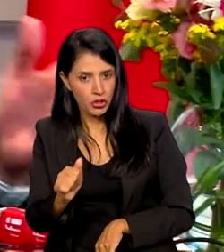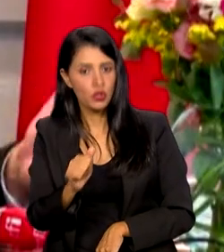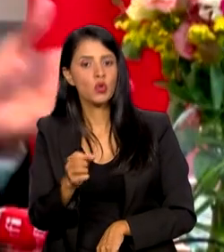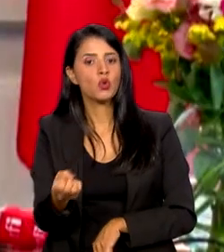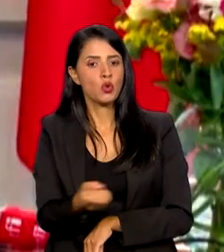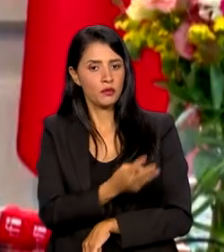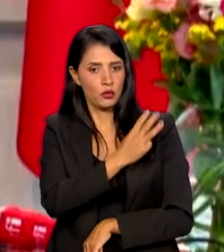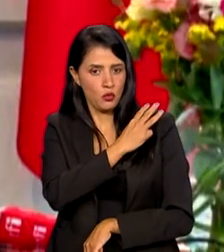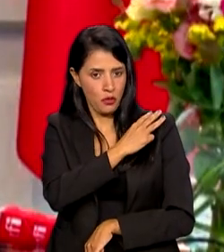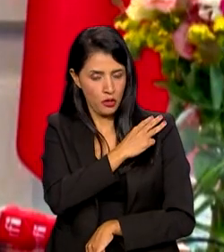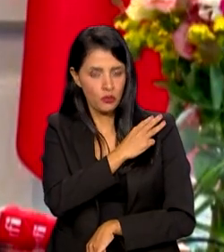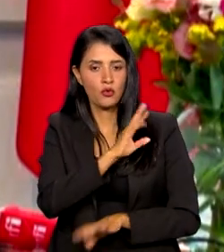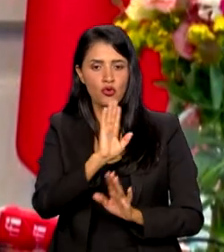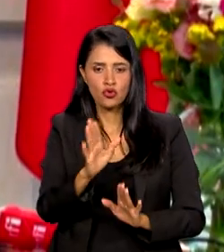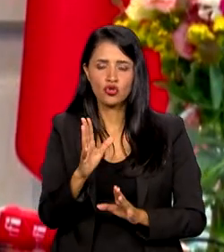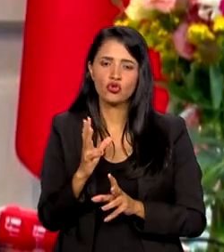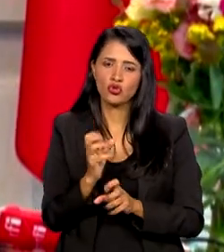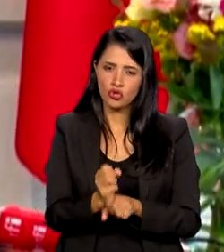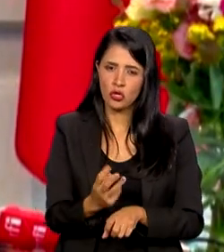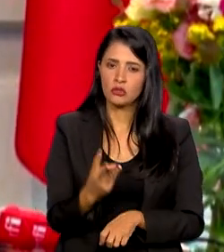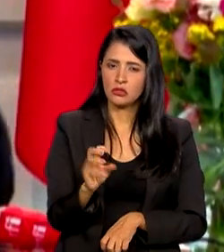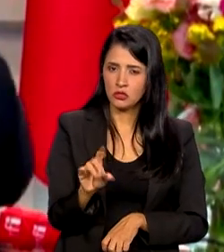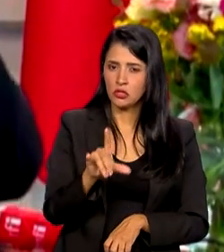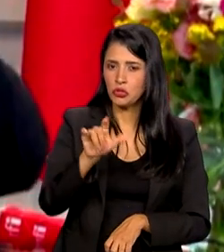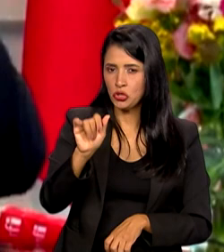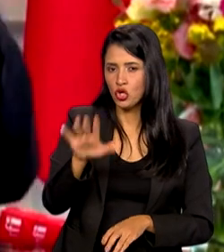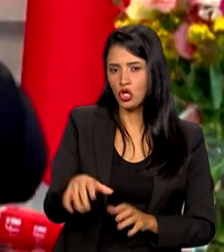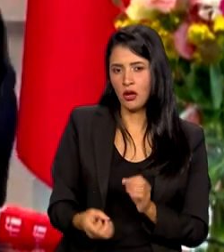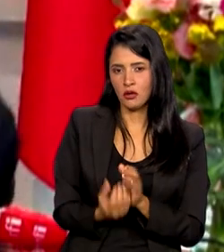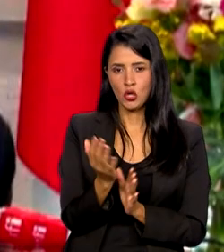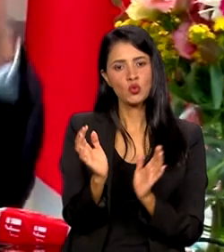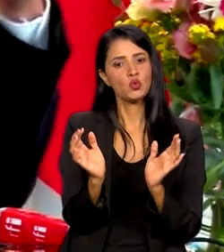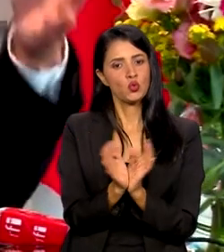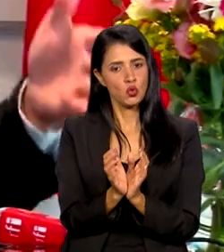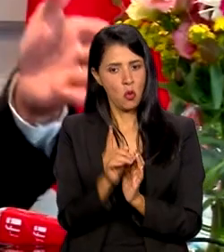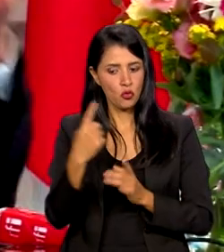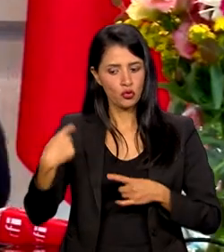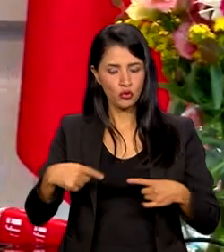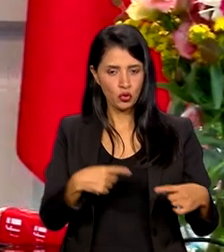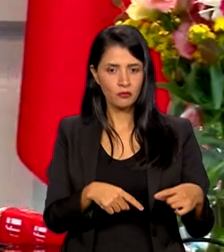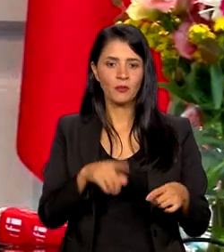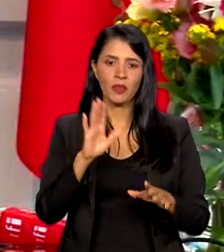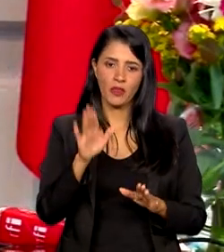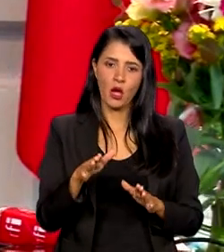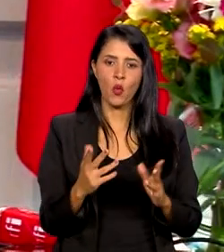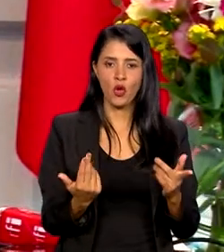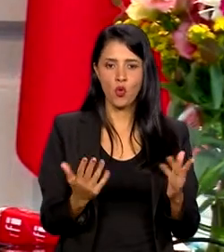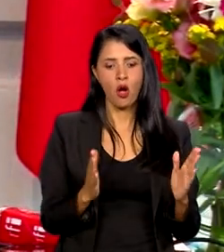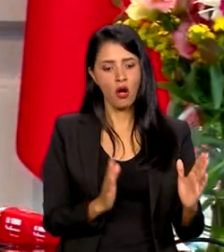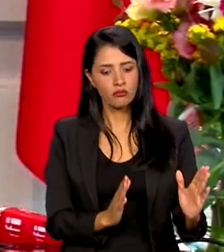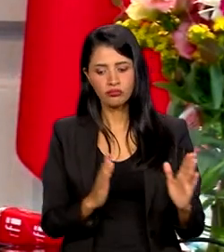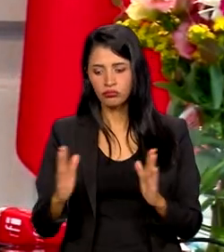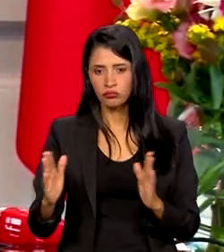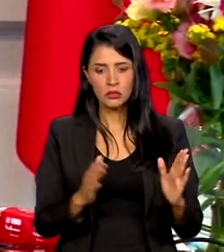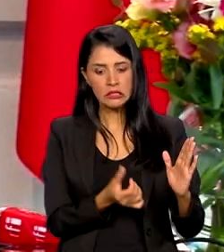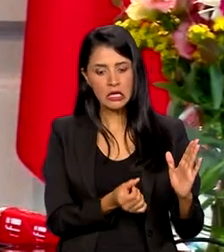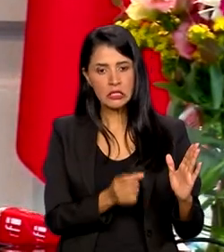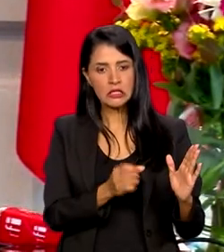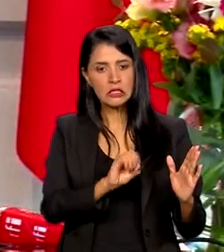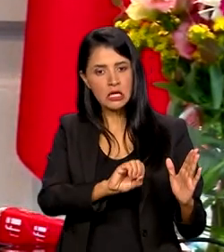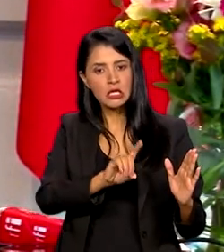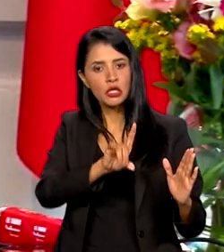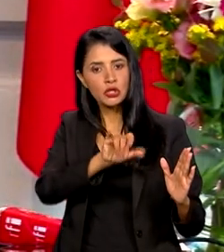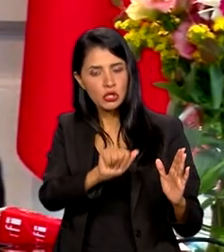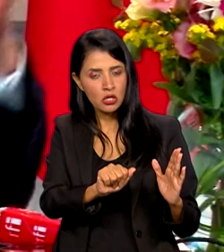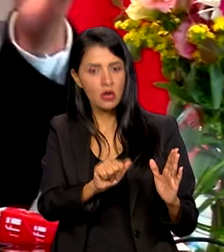Porque já estávamos com 30 dias praticamente do grupo. Então, praticamente coincide os 60 dias de suspensão da implantação do